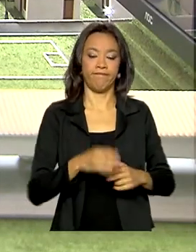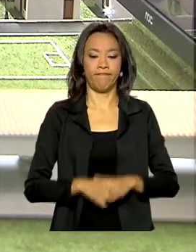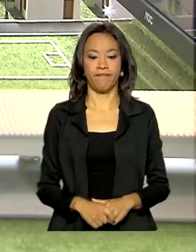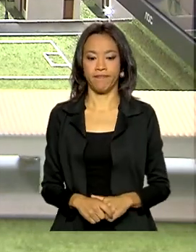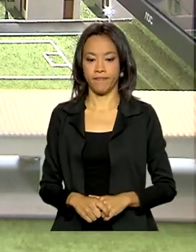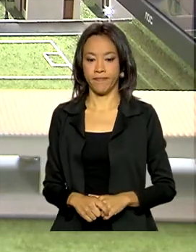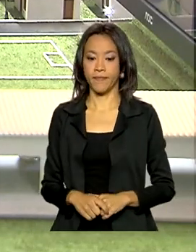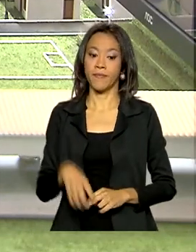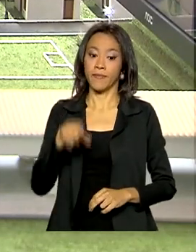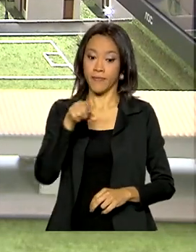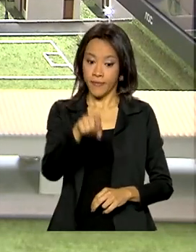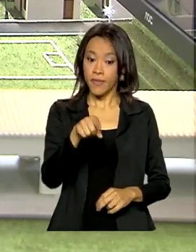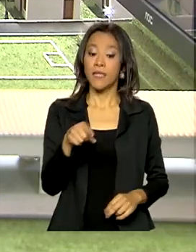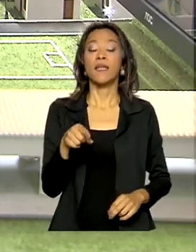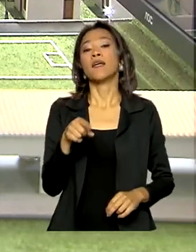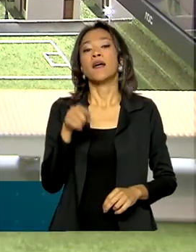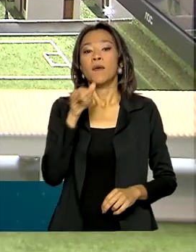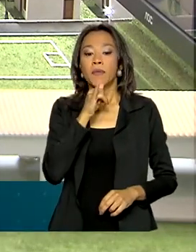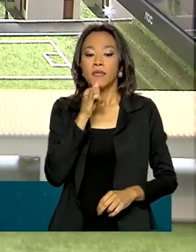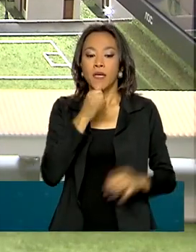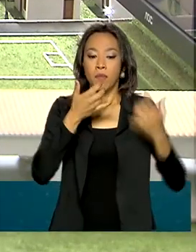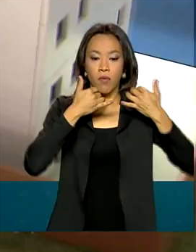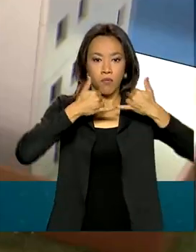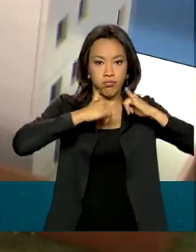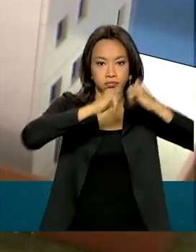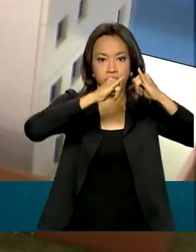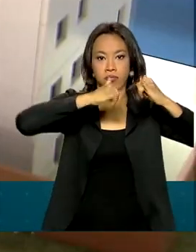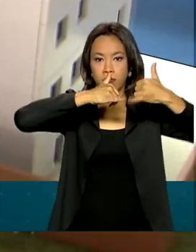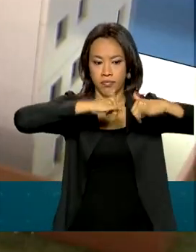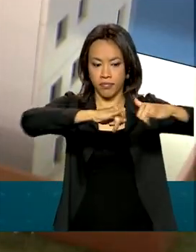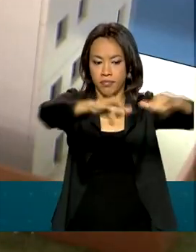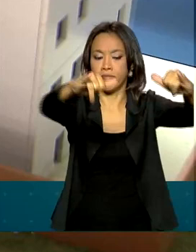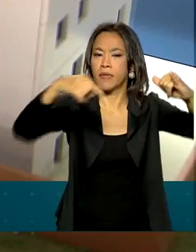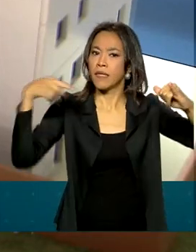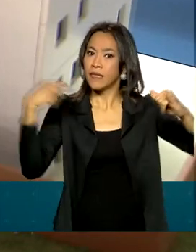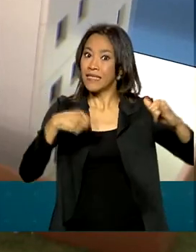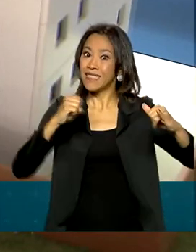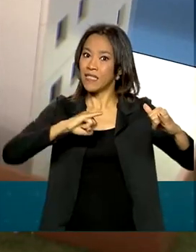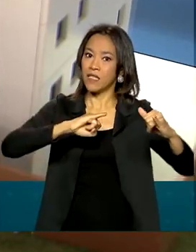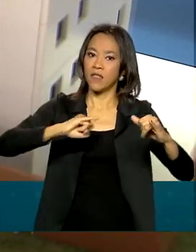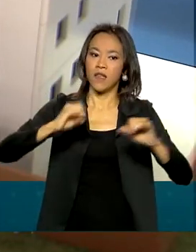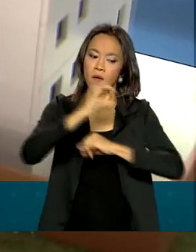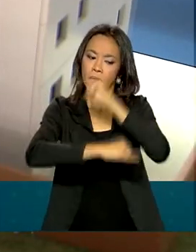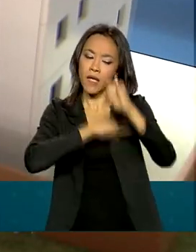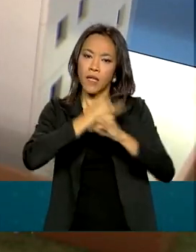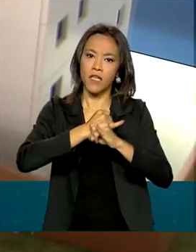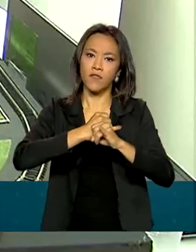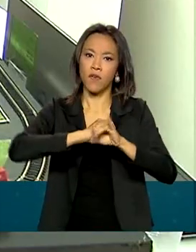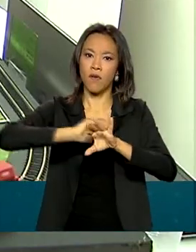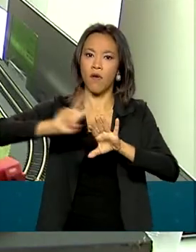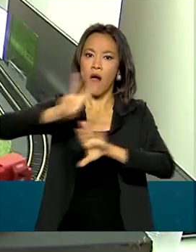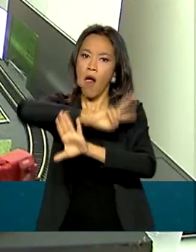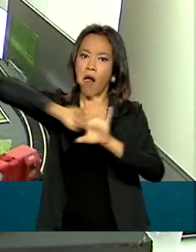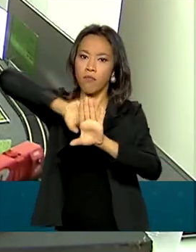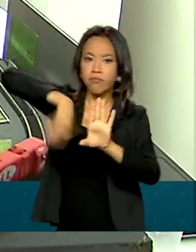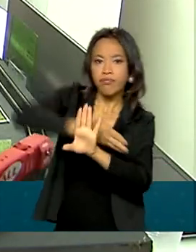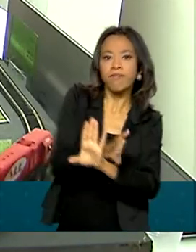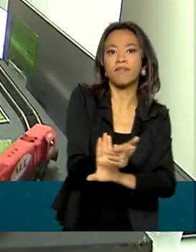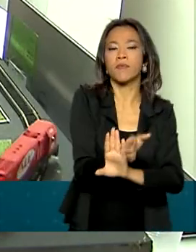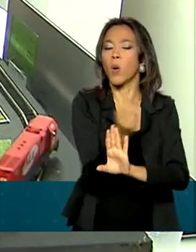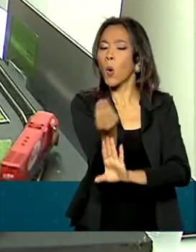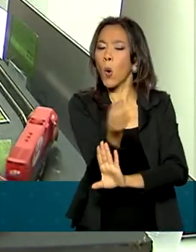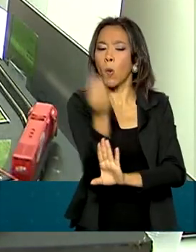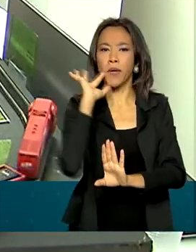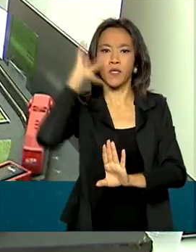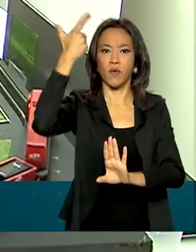Como um ataque hacker a uma hidrelétrica afetaria a vida das pessoas que moram na região? A resposta está nesta maquete,